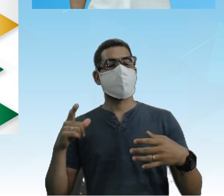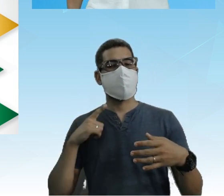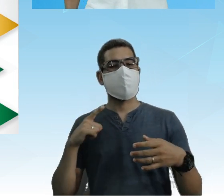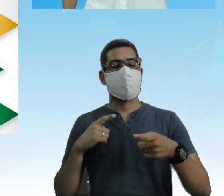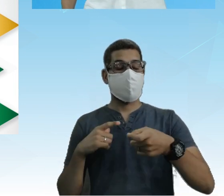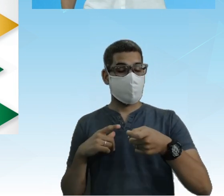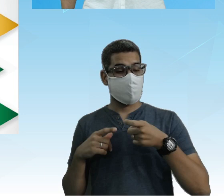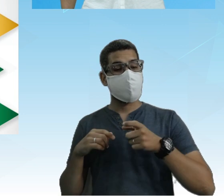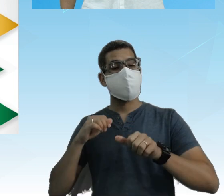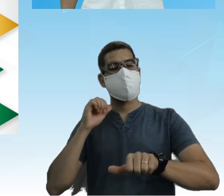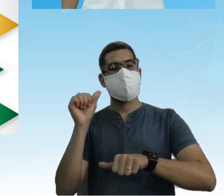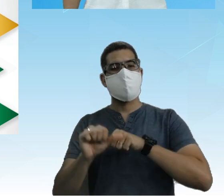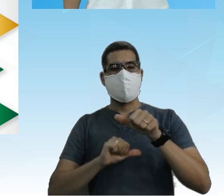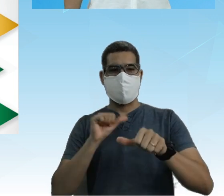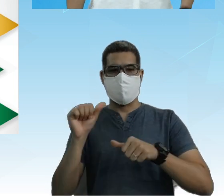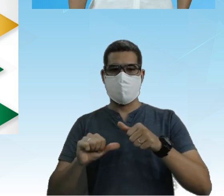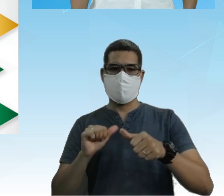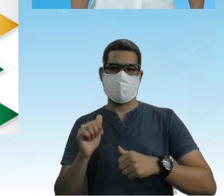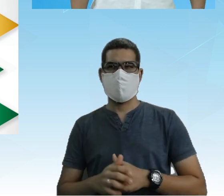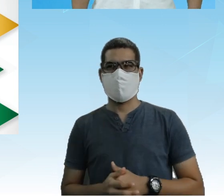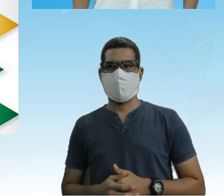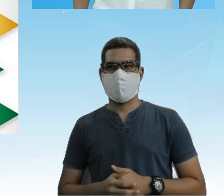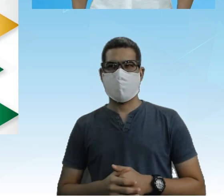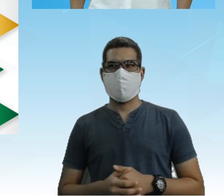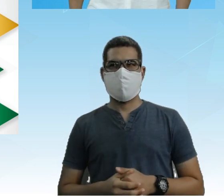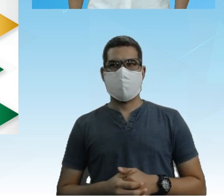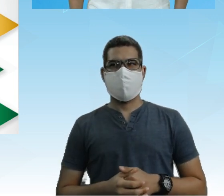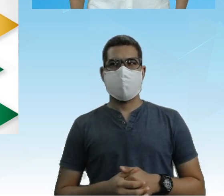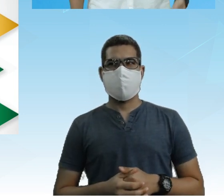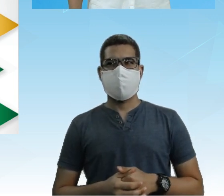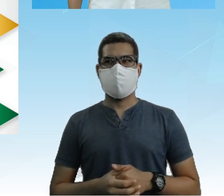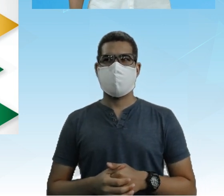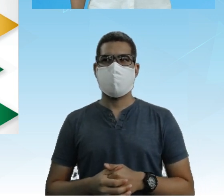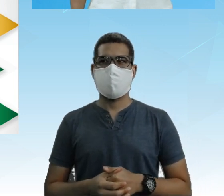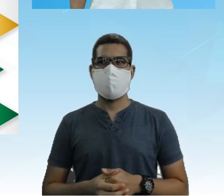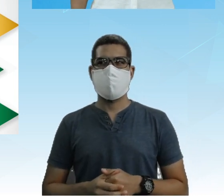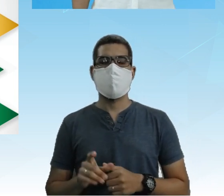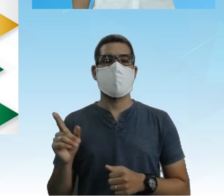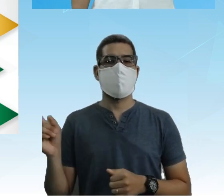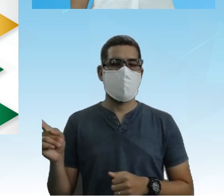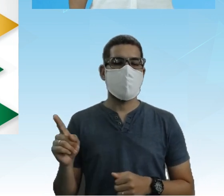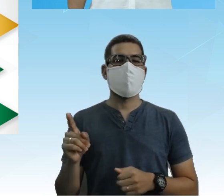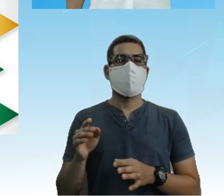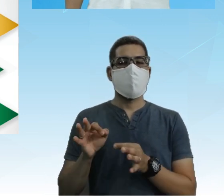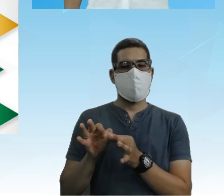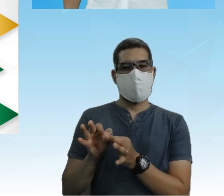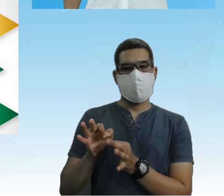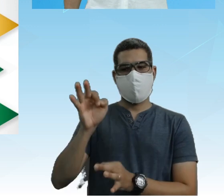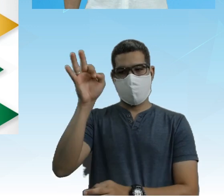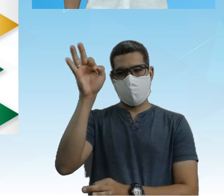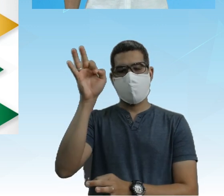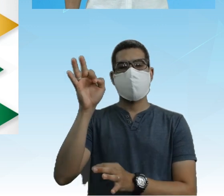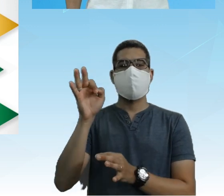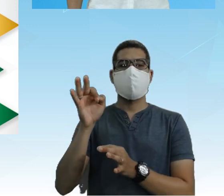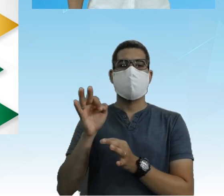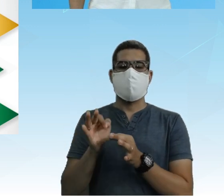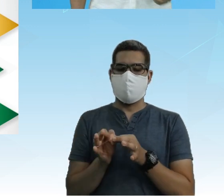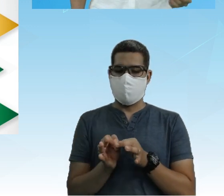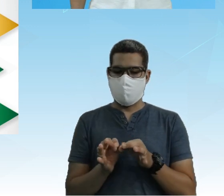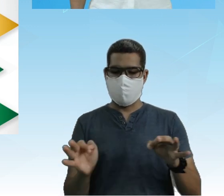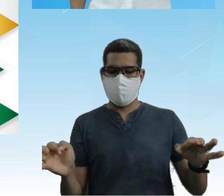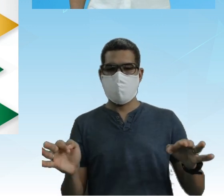Todos os elementos De X Foi multiplicado Por menos 1 Eixo das abcissas São números